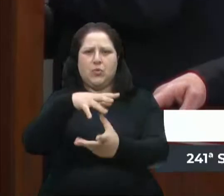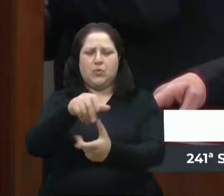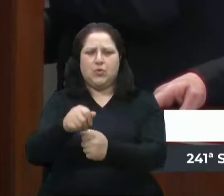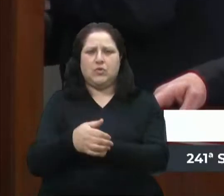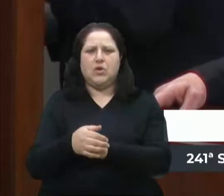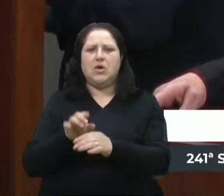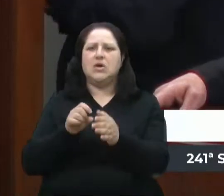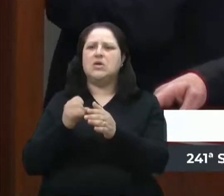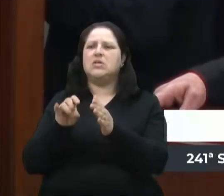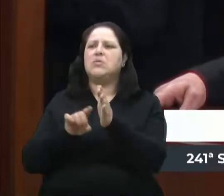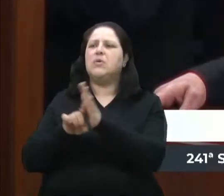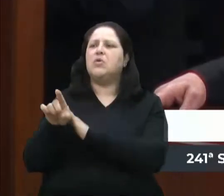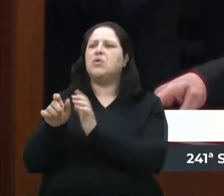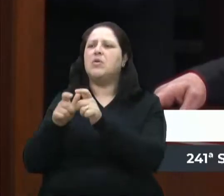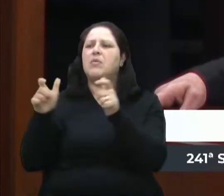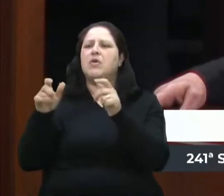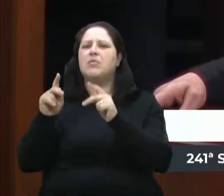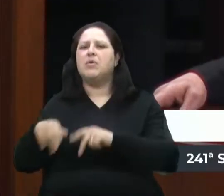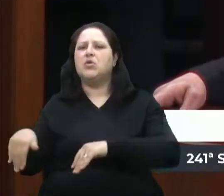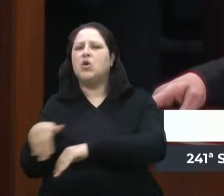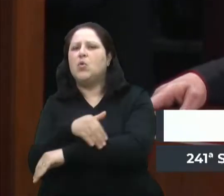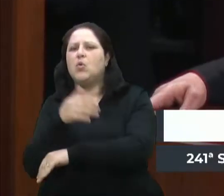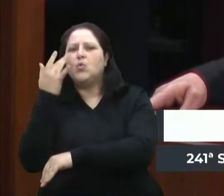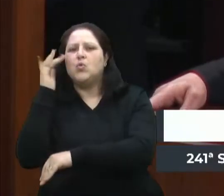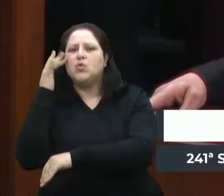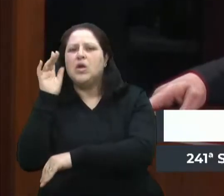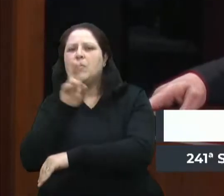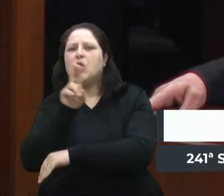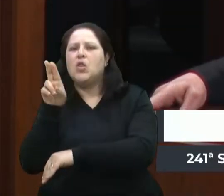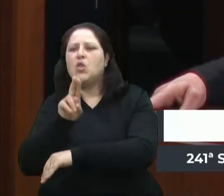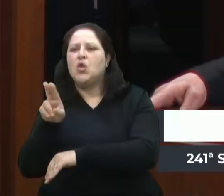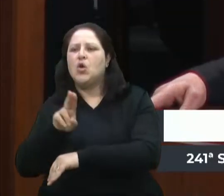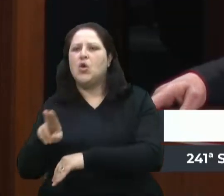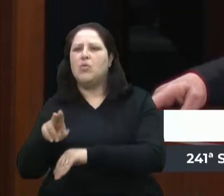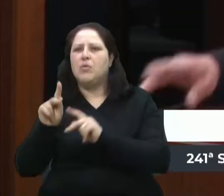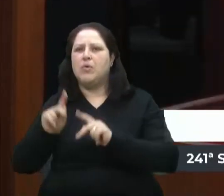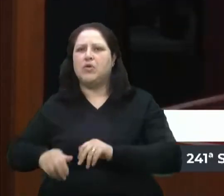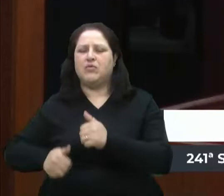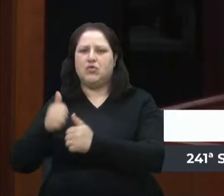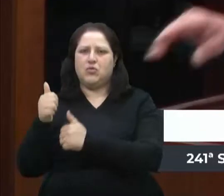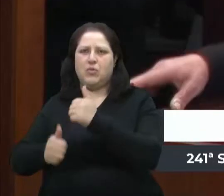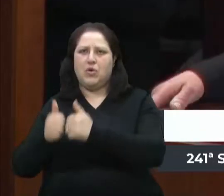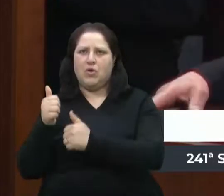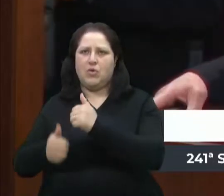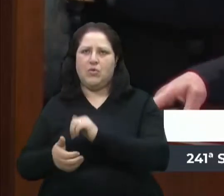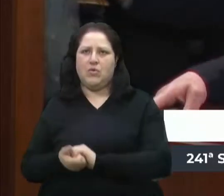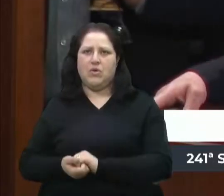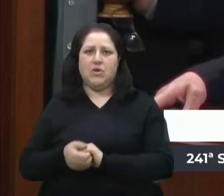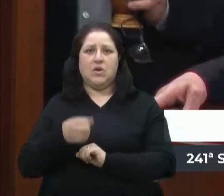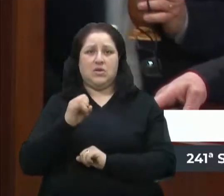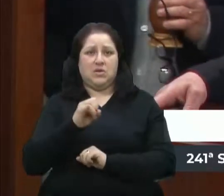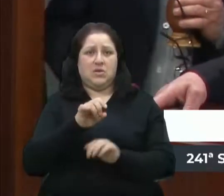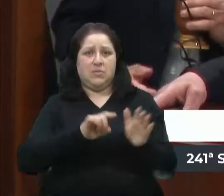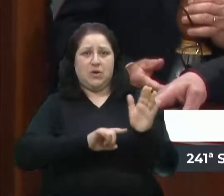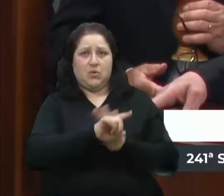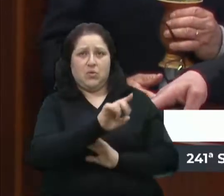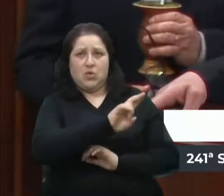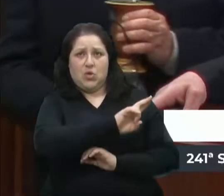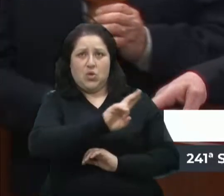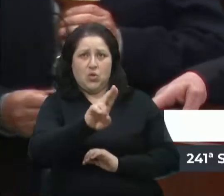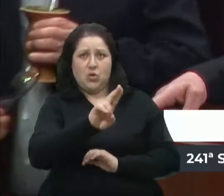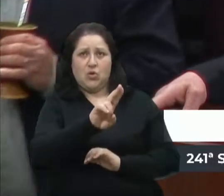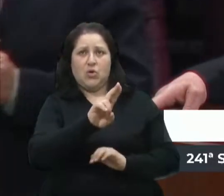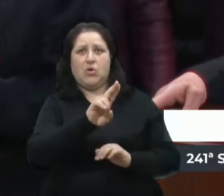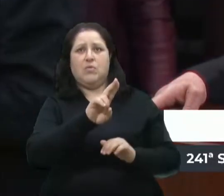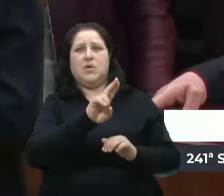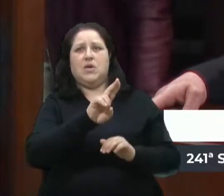na rua quem são os jogadores, a maioria não sabe o nome deles. Isso é um orgulho. Agora, se perguntar o nome do senador, deputado e os ministros